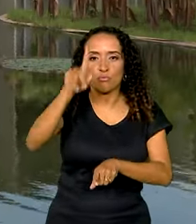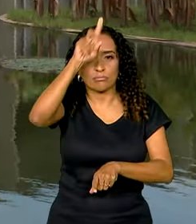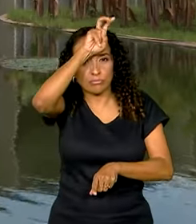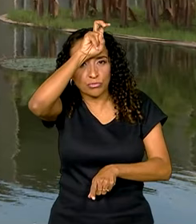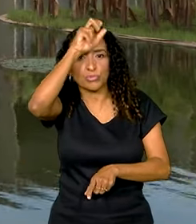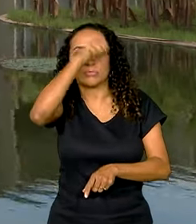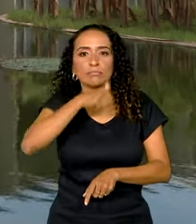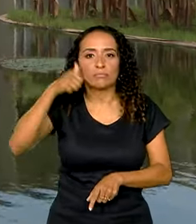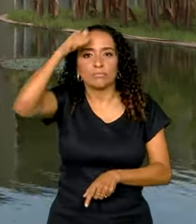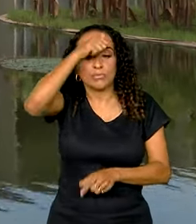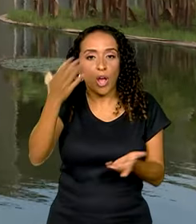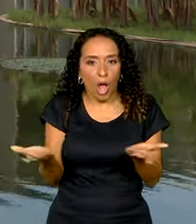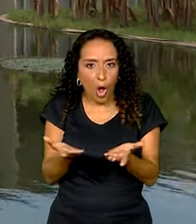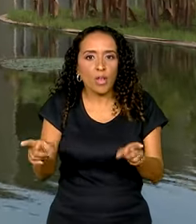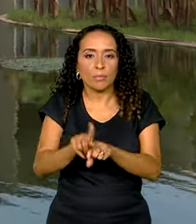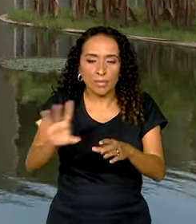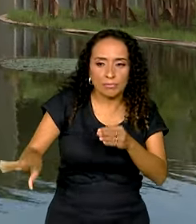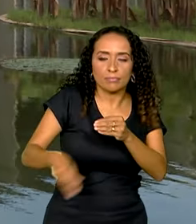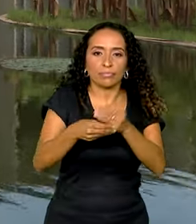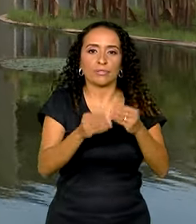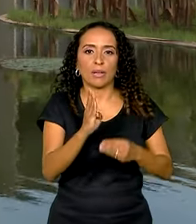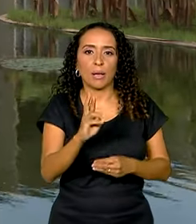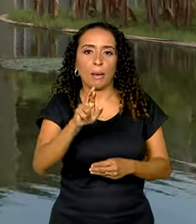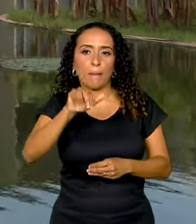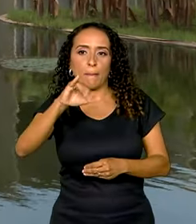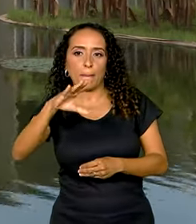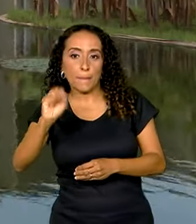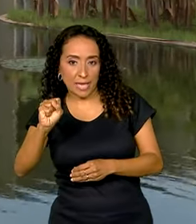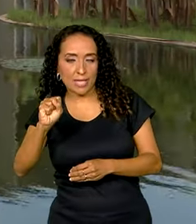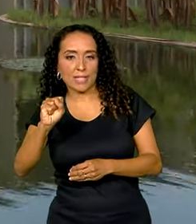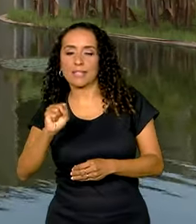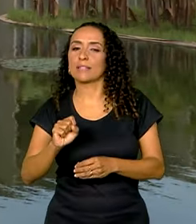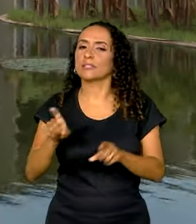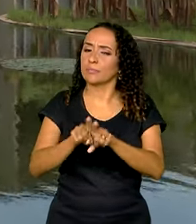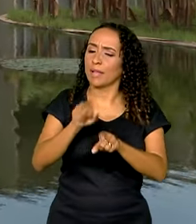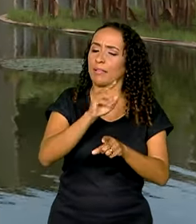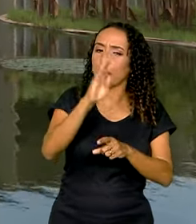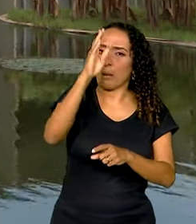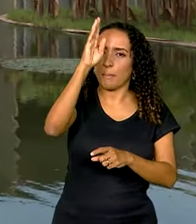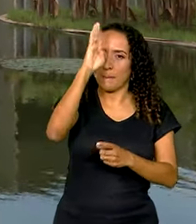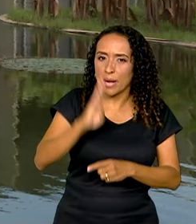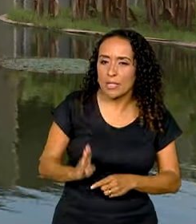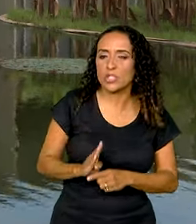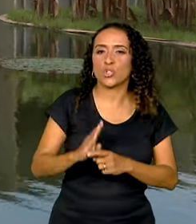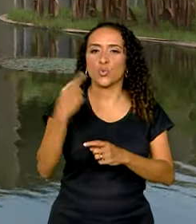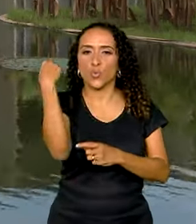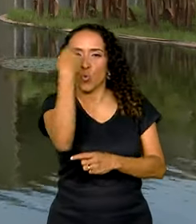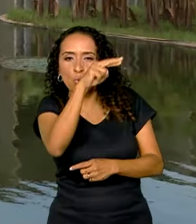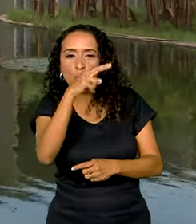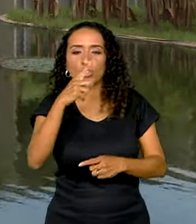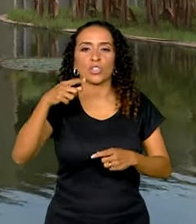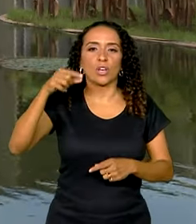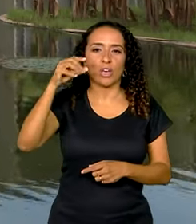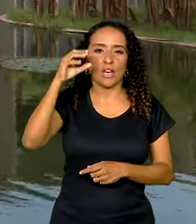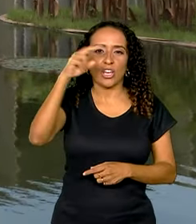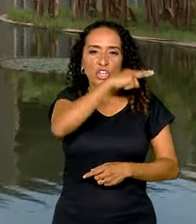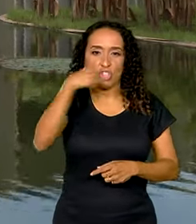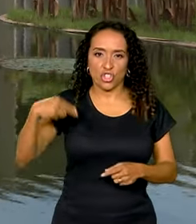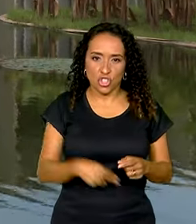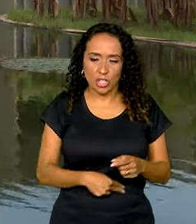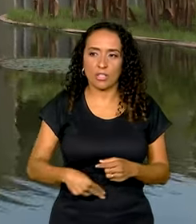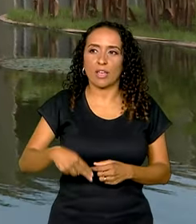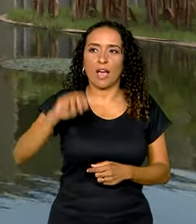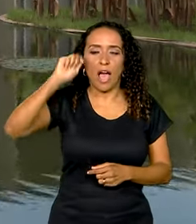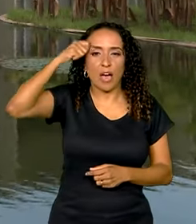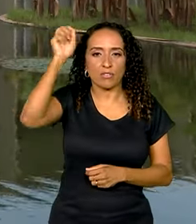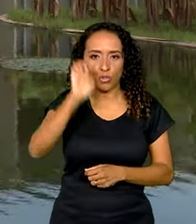Etiópia agora faz parte do BRICS, bloco formado inicialmente por Brasil, Rússia, Índia, China e África do Sul, que também